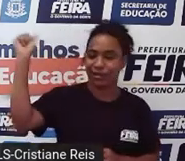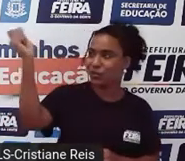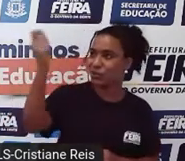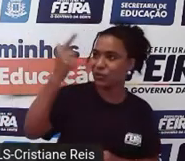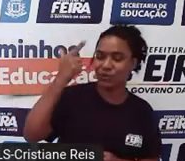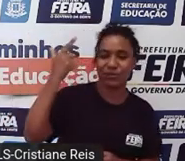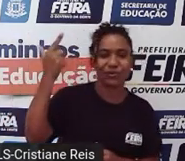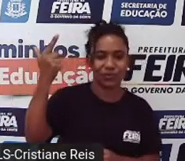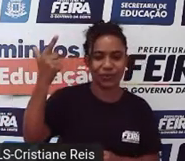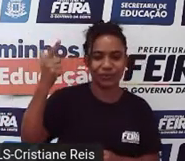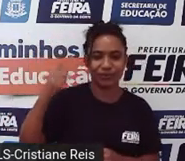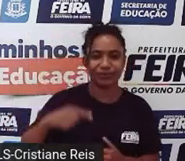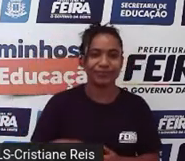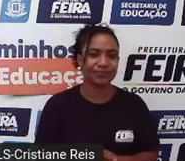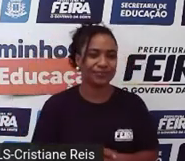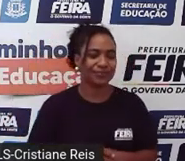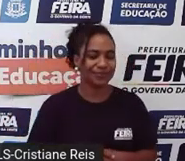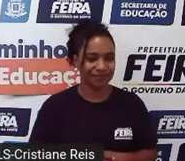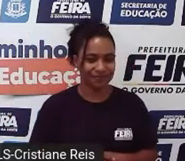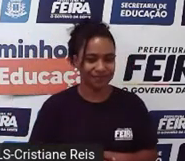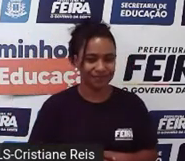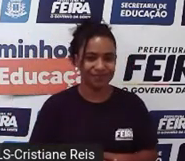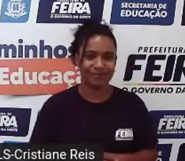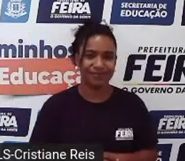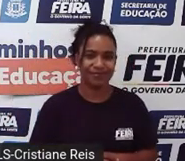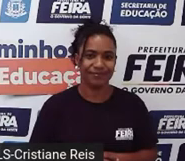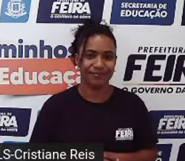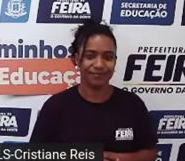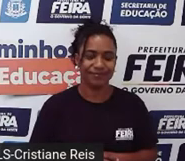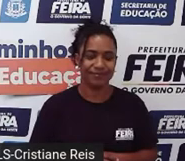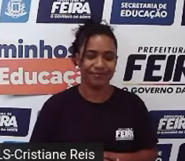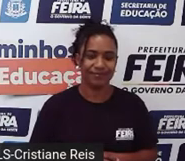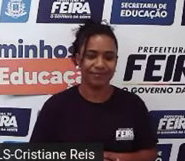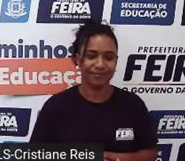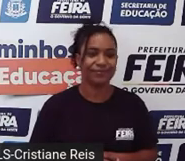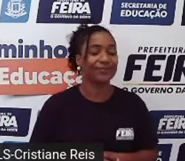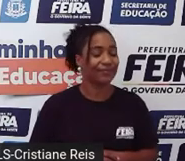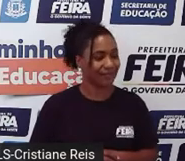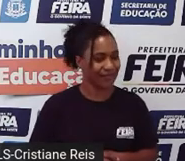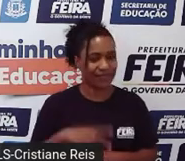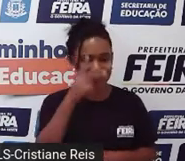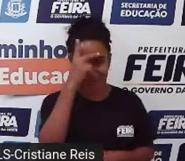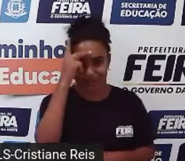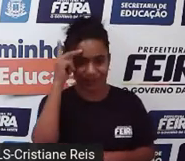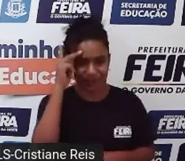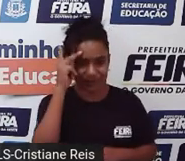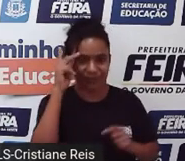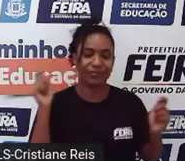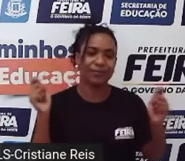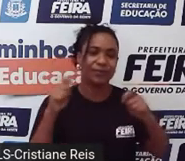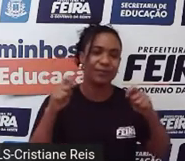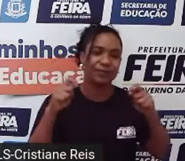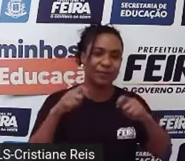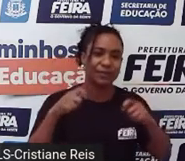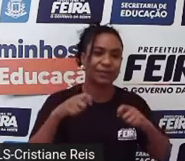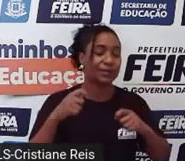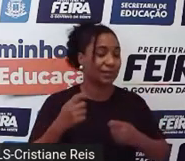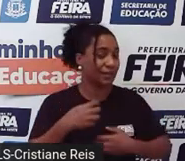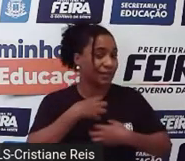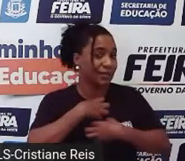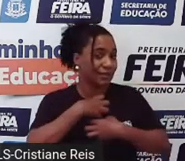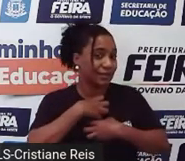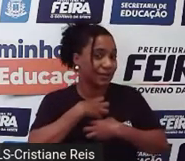tempo está sunny, ensolarado, as pessoas podem sentir muggy,